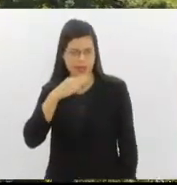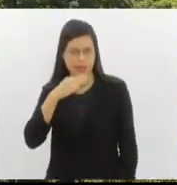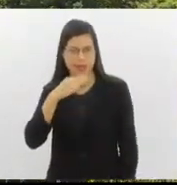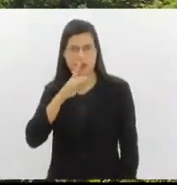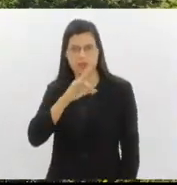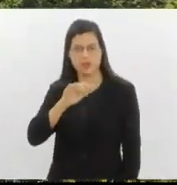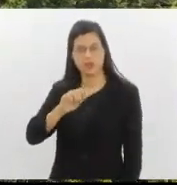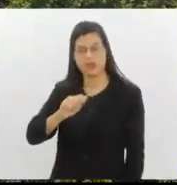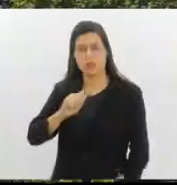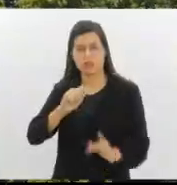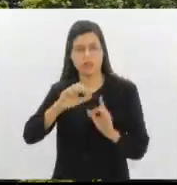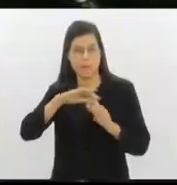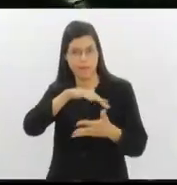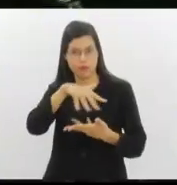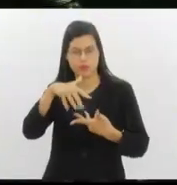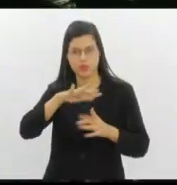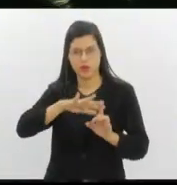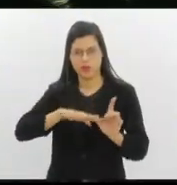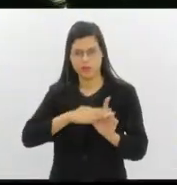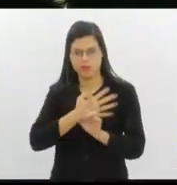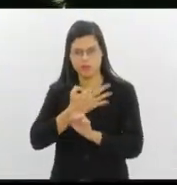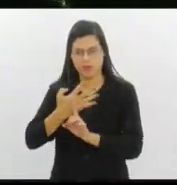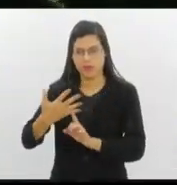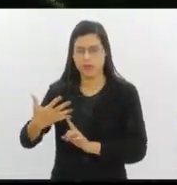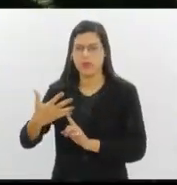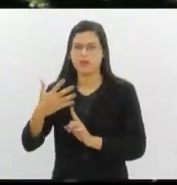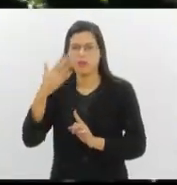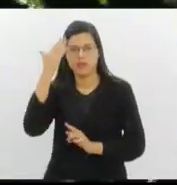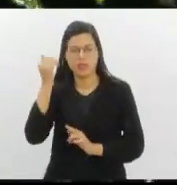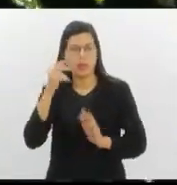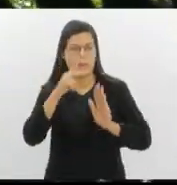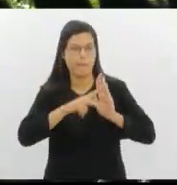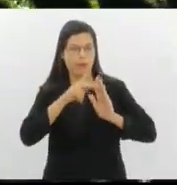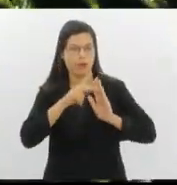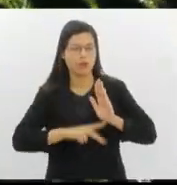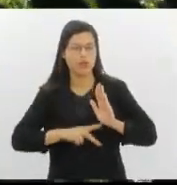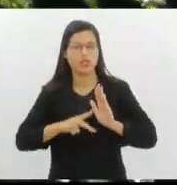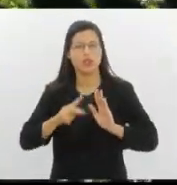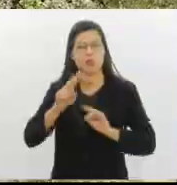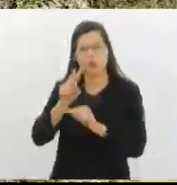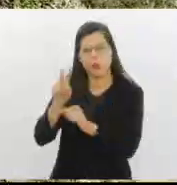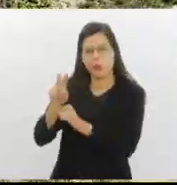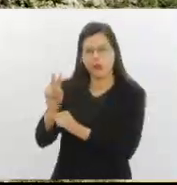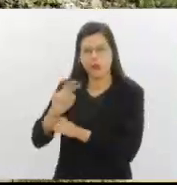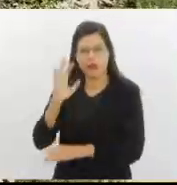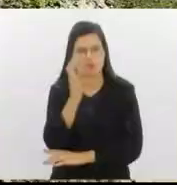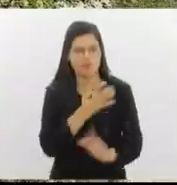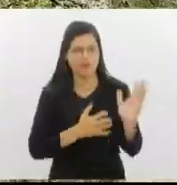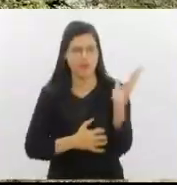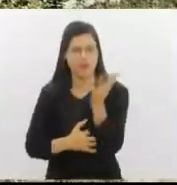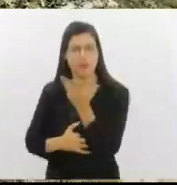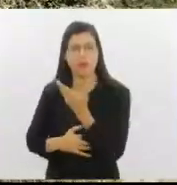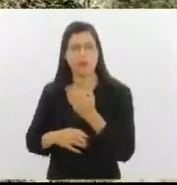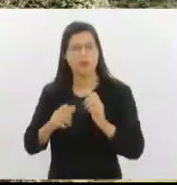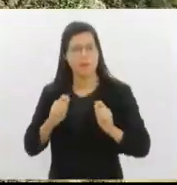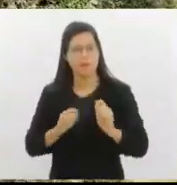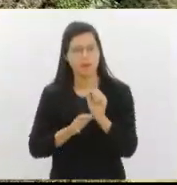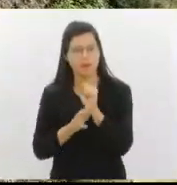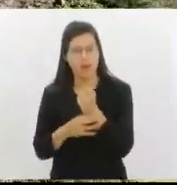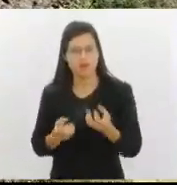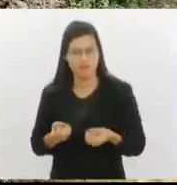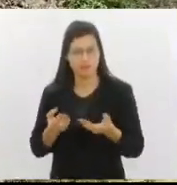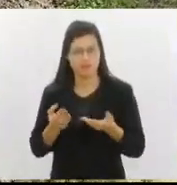Ambiente, saiba quais são os projetos de preservação da natureza que deram certo e podem garantir um futuro melhor das novas